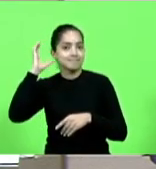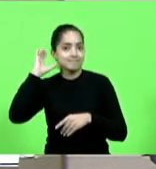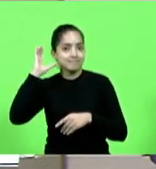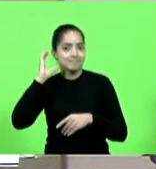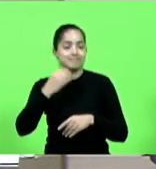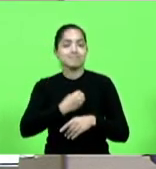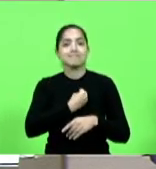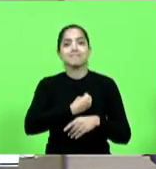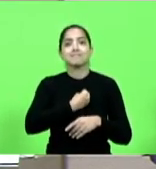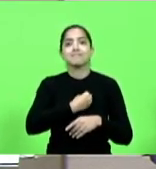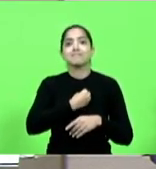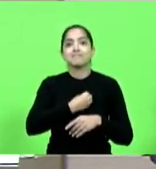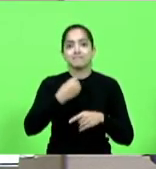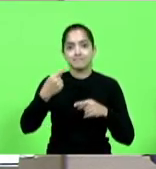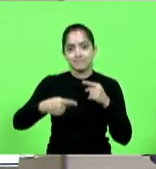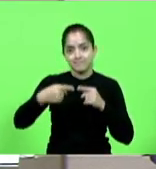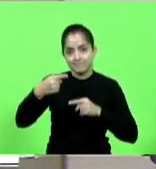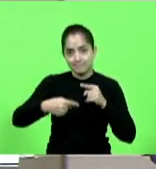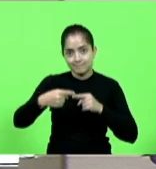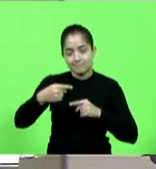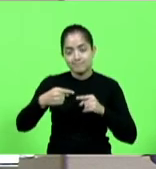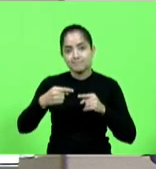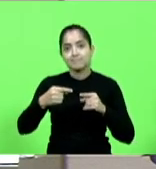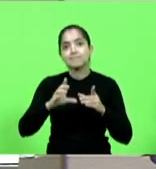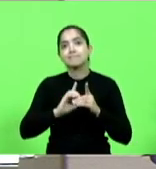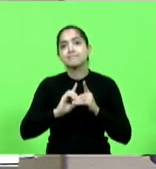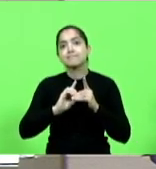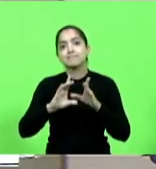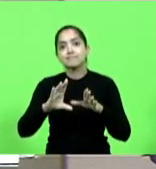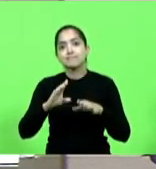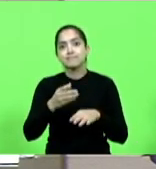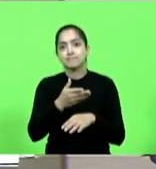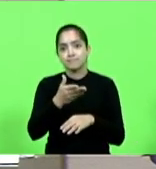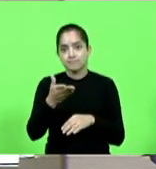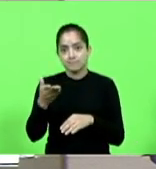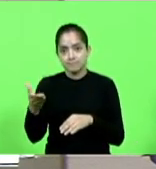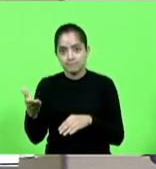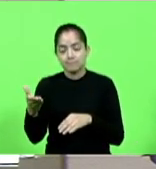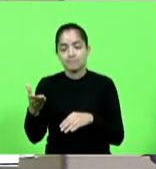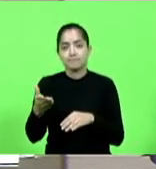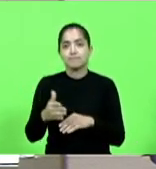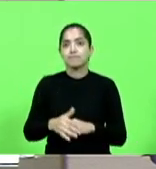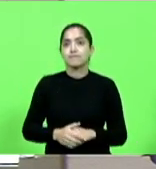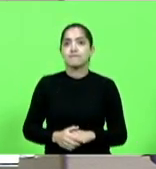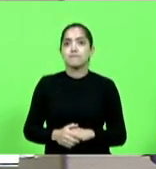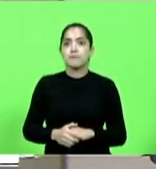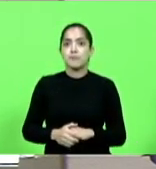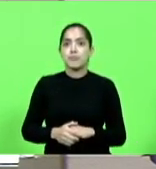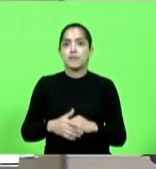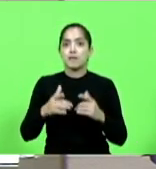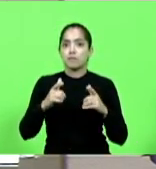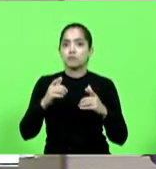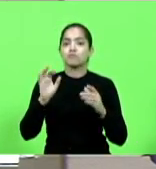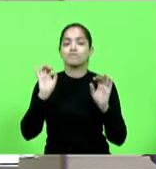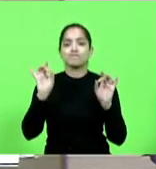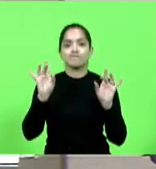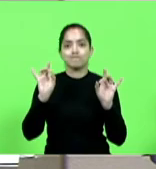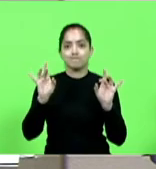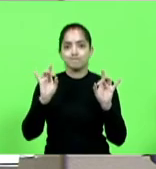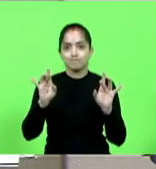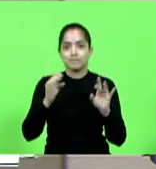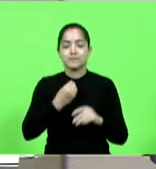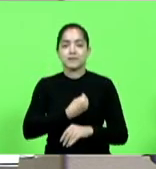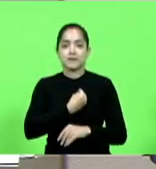política democrática do nosso país então vocês exercem sobre maneira um lugar todo especial em todas as nossas